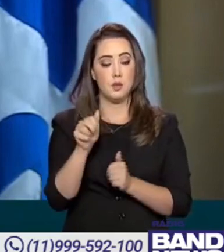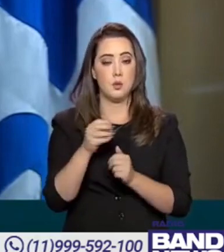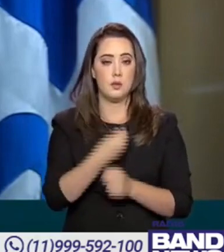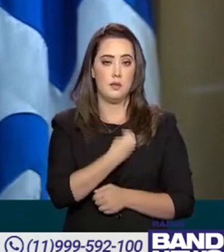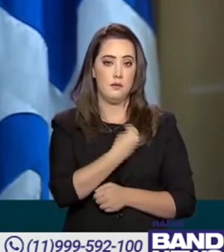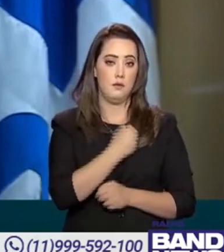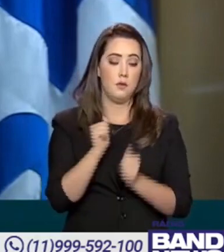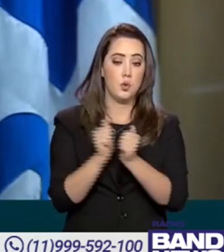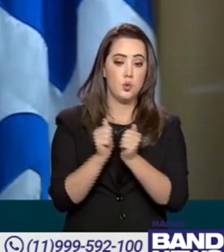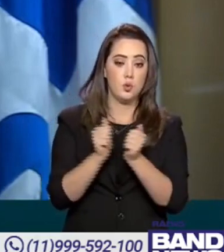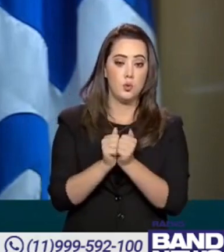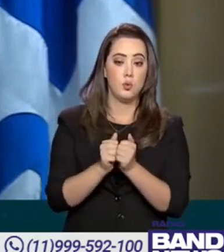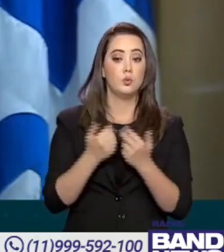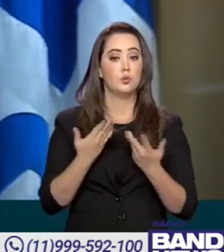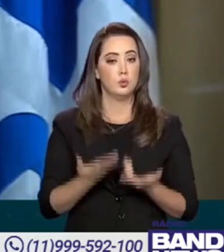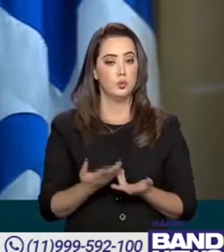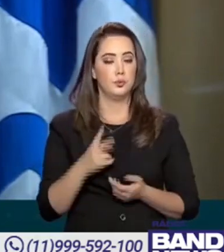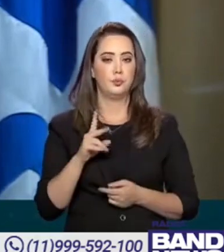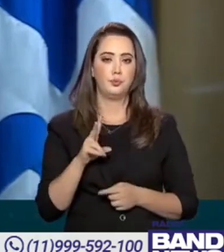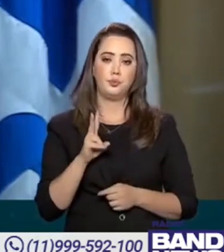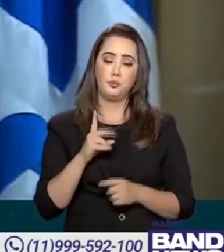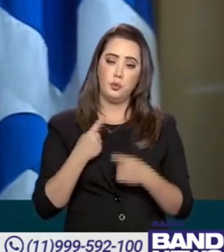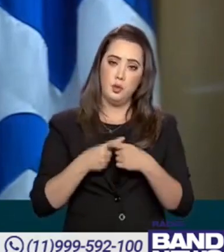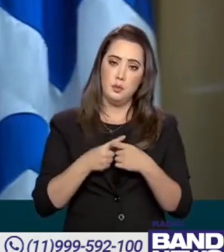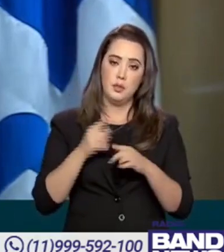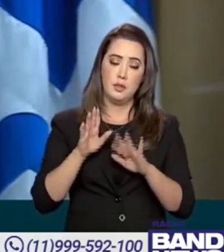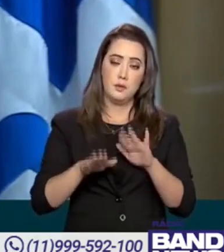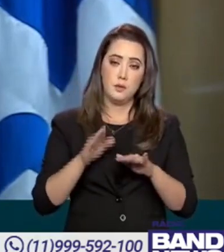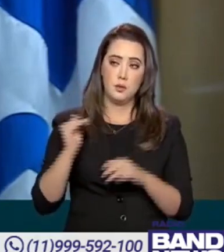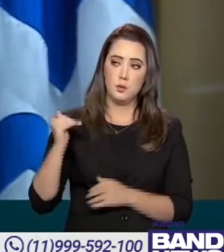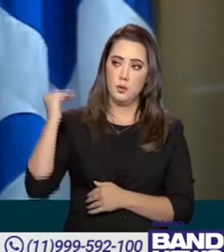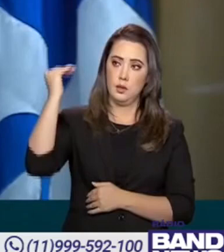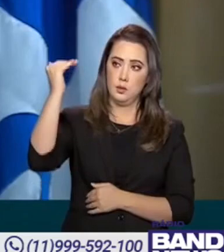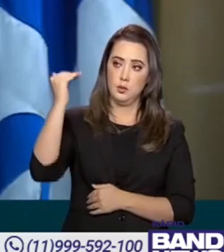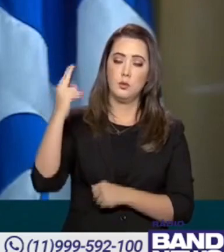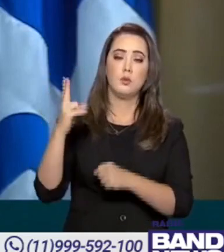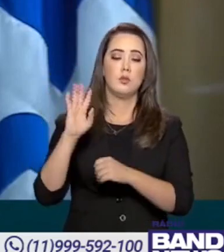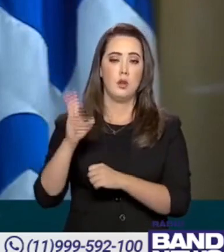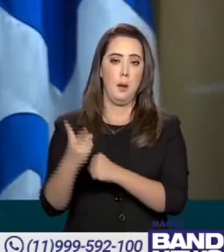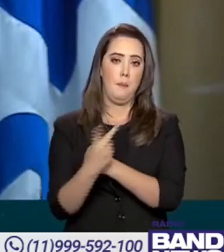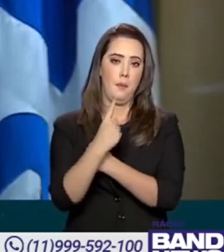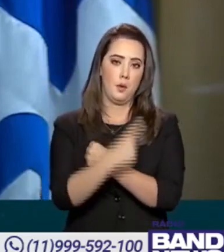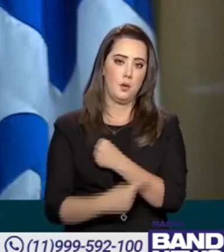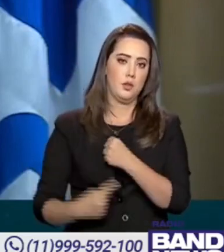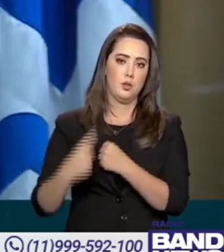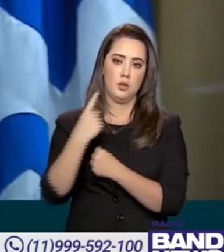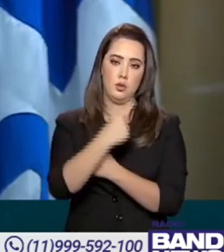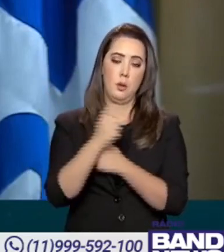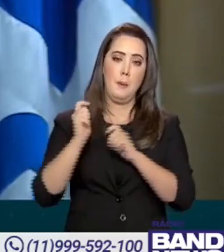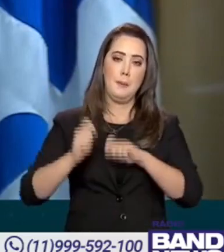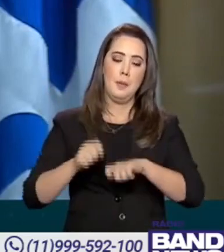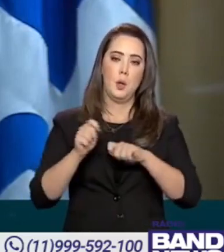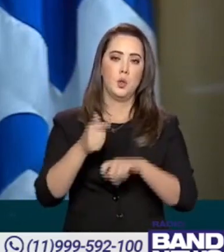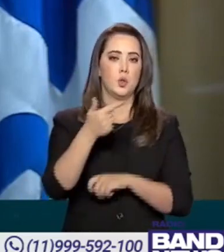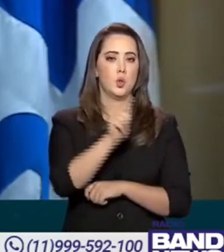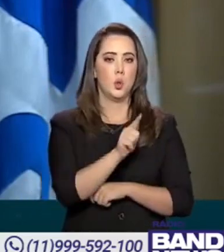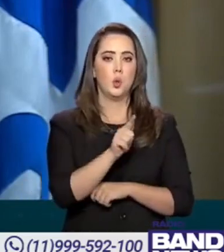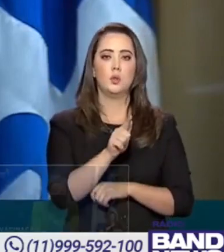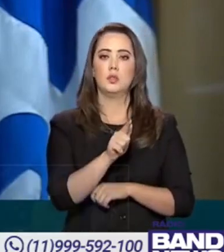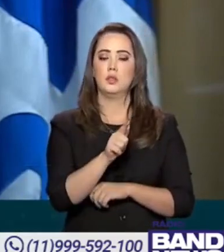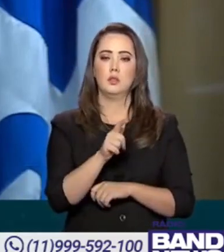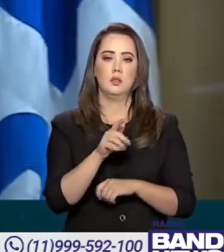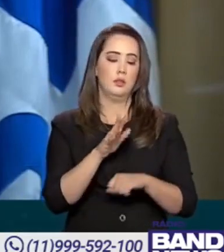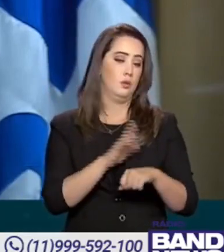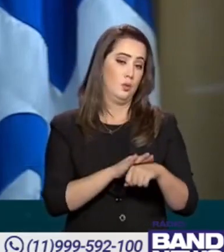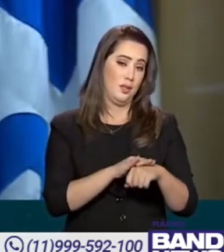imunossuprimidas e esses adultos, que embora eles estejam também imunizados, isso não impede que eles possam ter outra infecção.